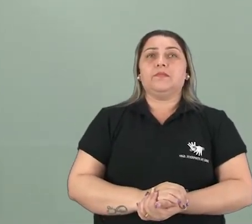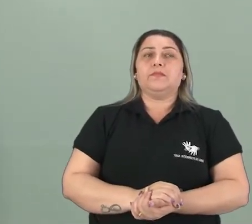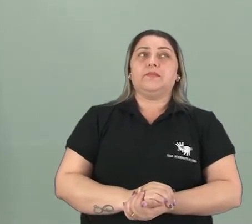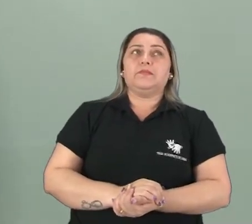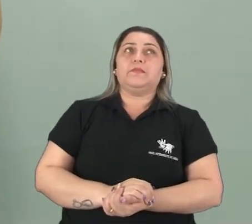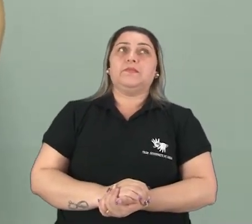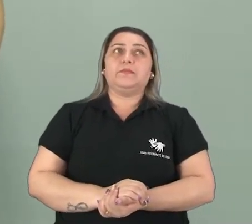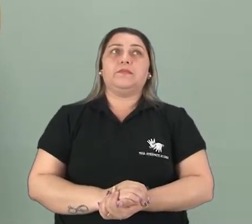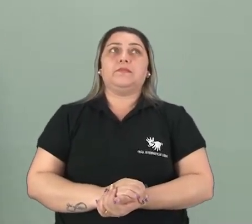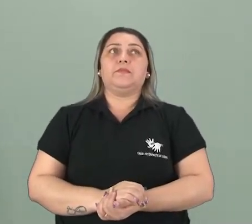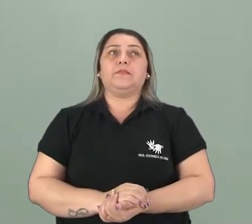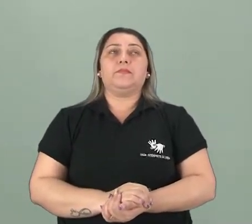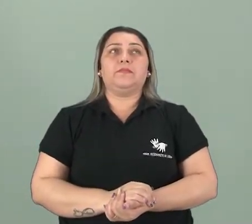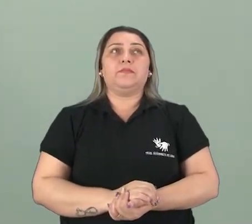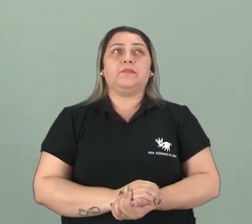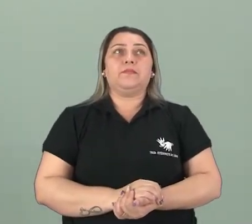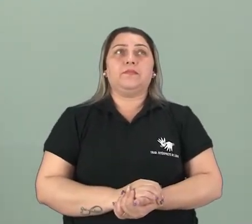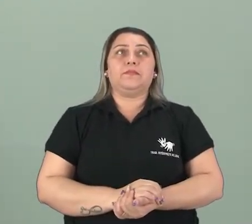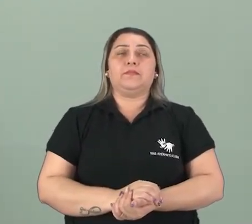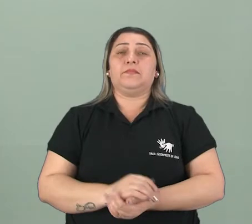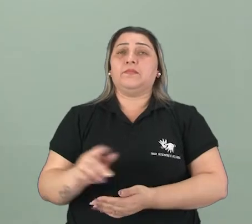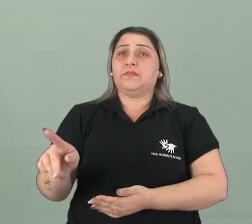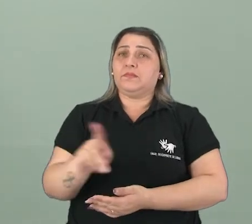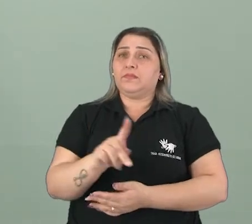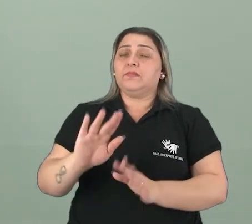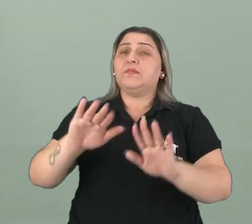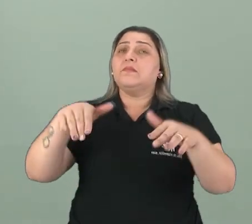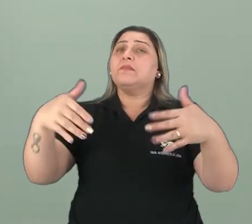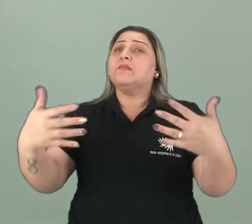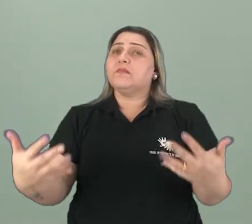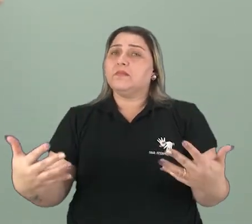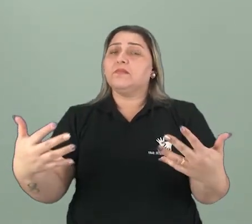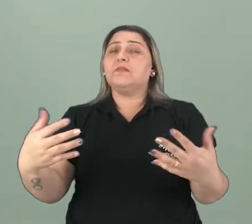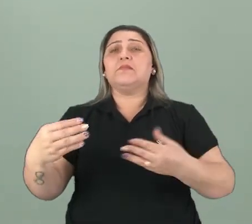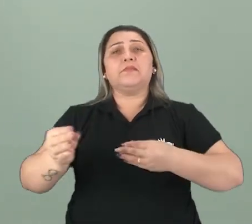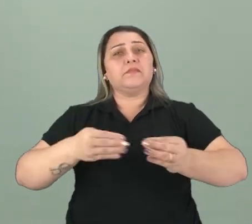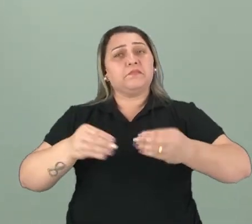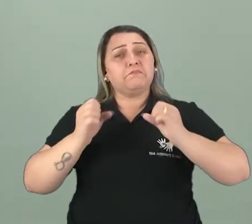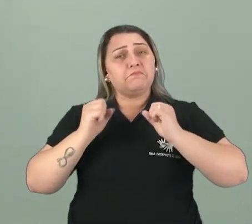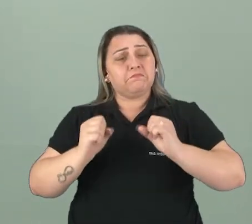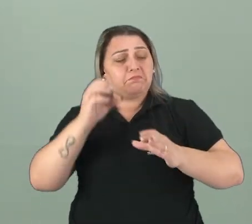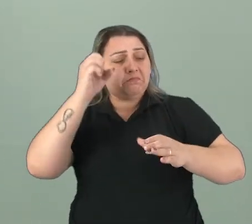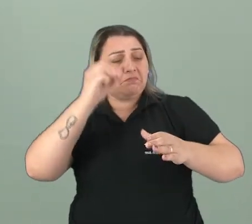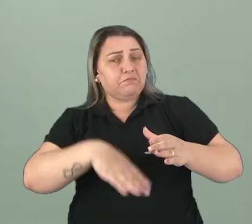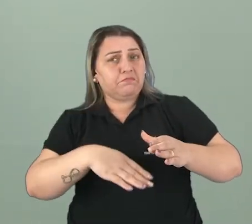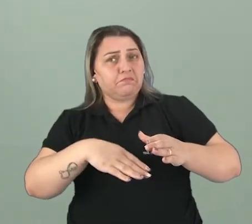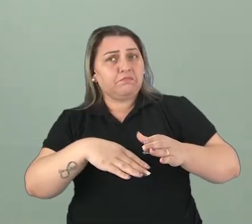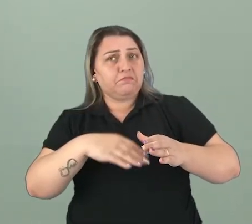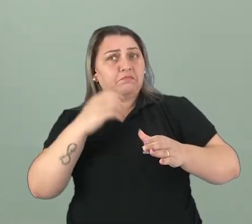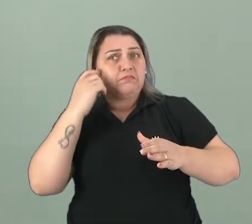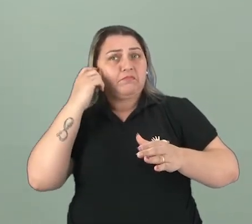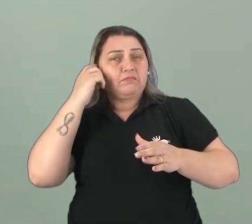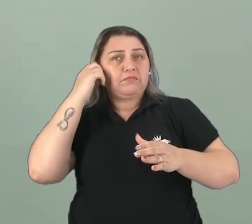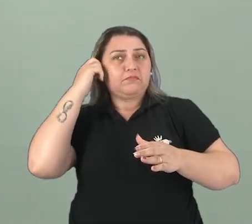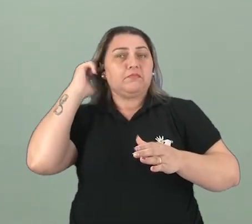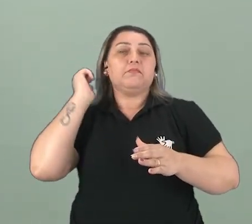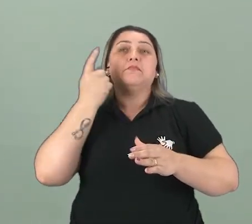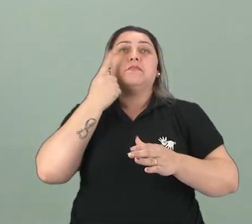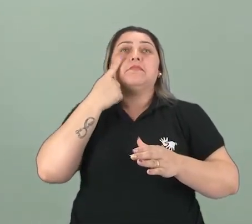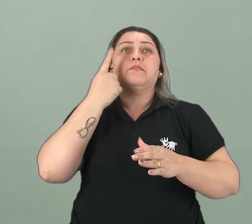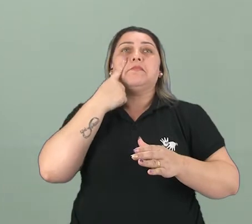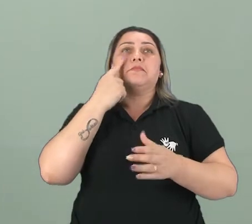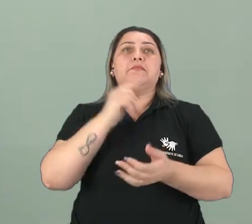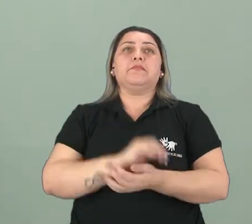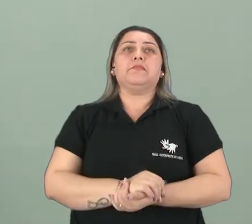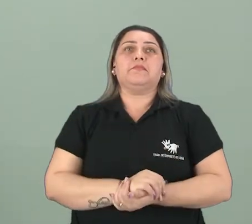o orgânico. E professora, qualquer plástico eu posso jogar na lixeira de plástico? Acompanha comigo